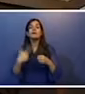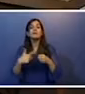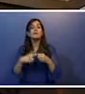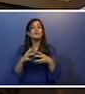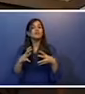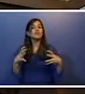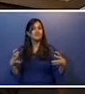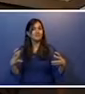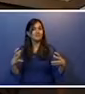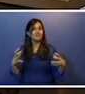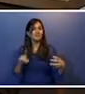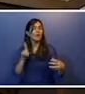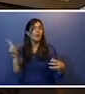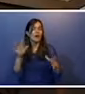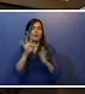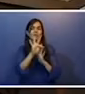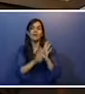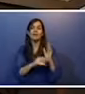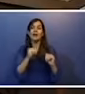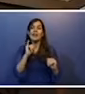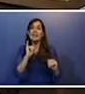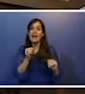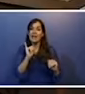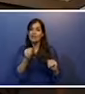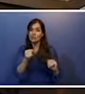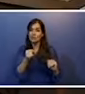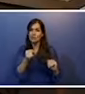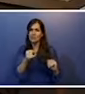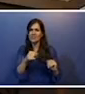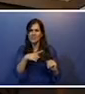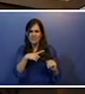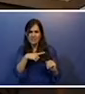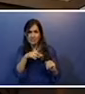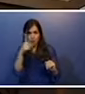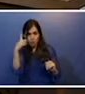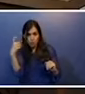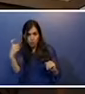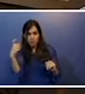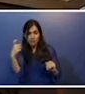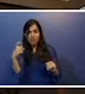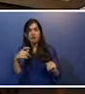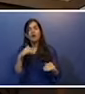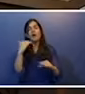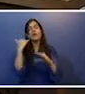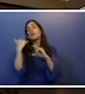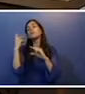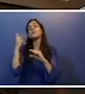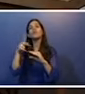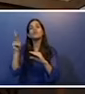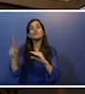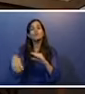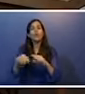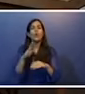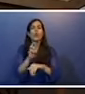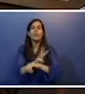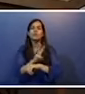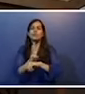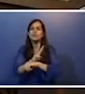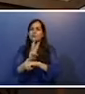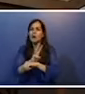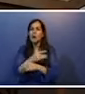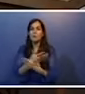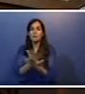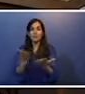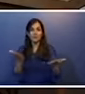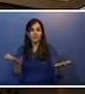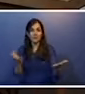Ok? Então, isso é um texto narrativo. Qualquer dúvida, entram em contato conosco. Estamos pelo WhatsApp à disposição